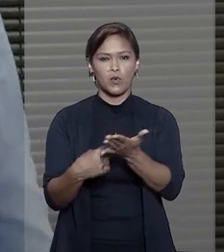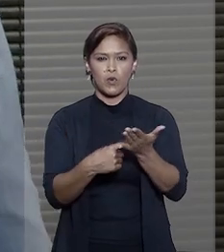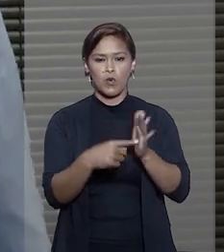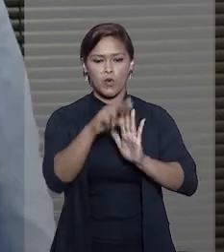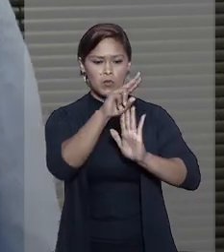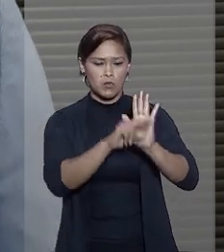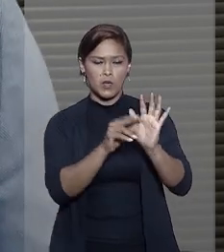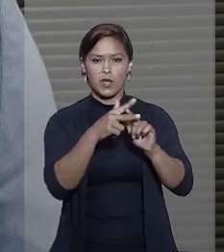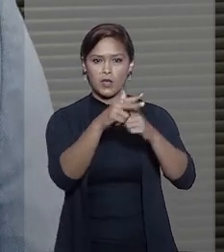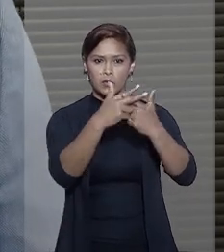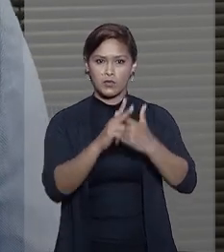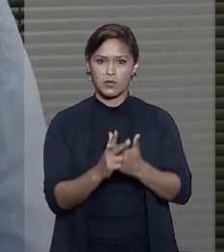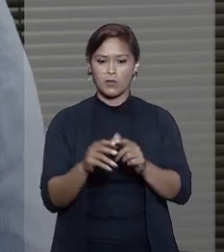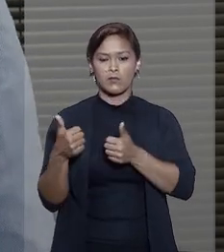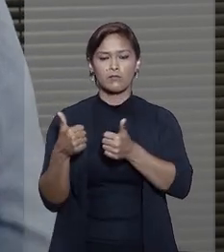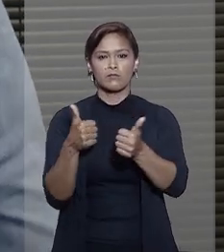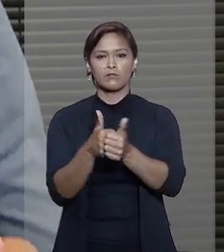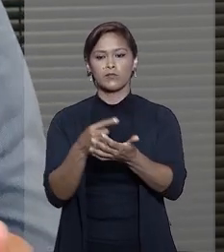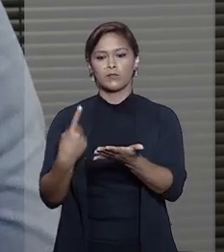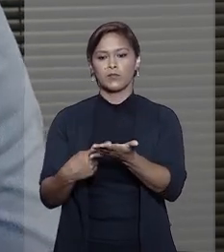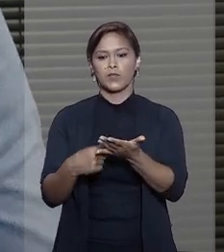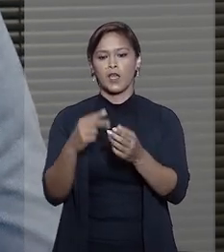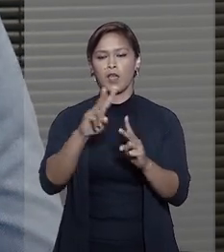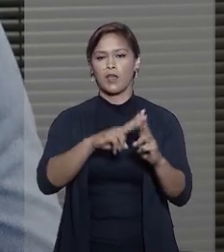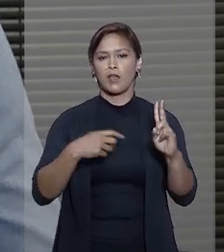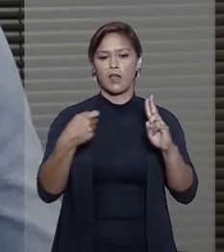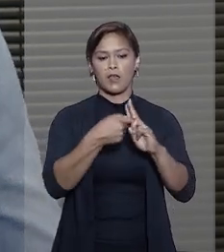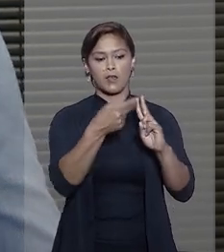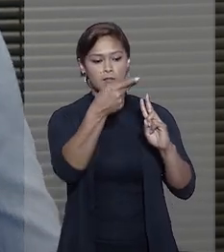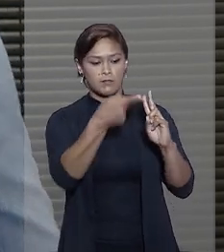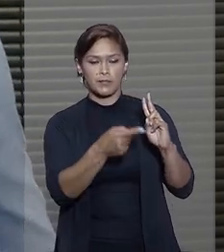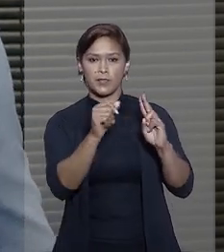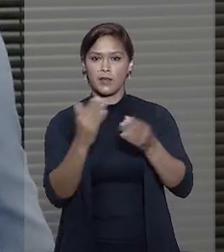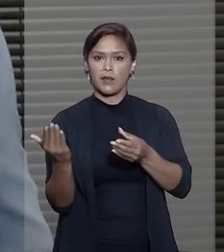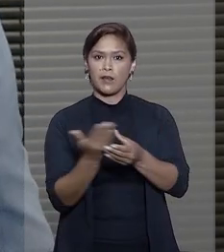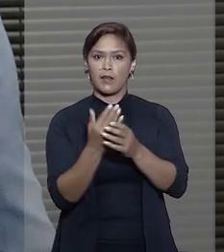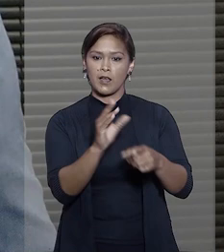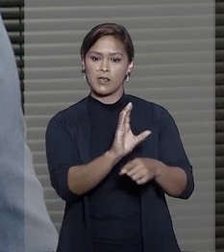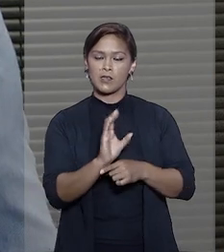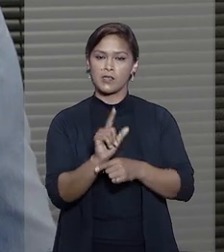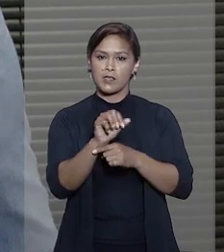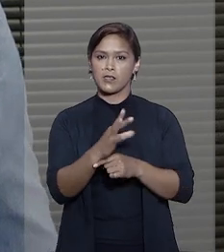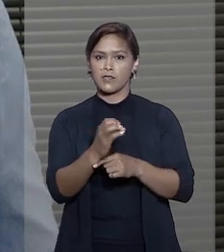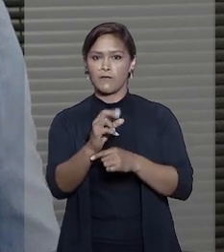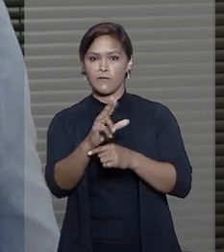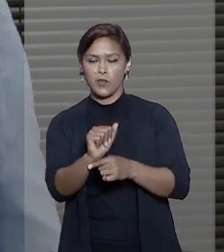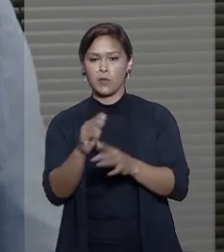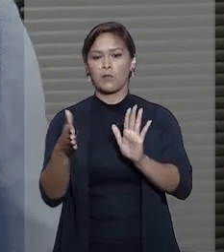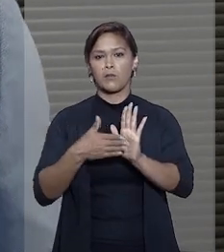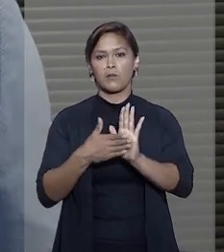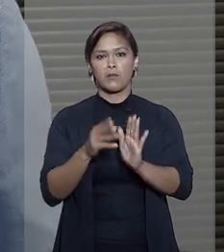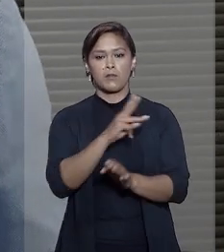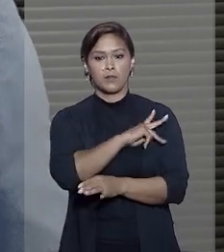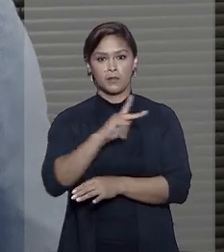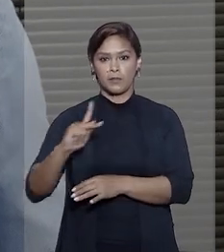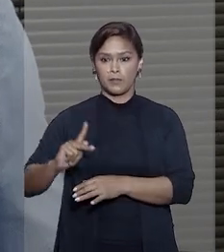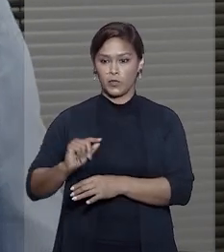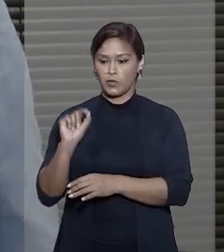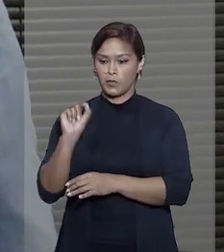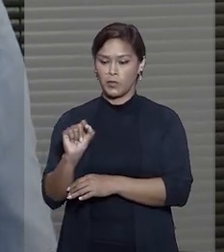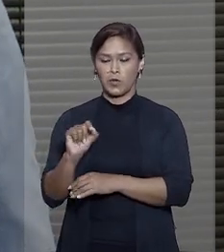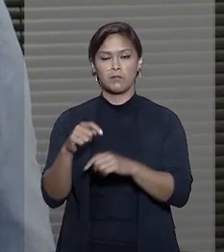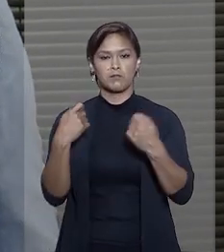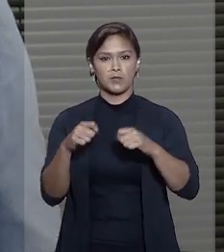o Termo de Ajustamento de Conduta, firmado entre as partes, na ação civil pública proposta pelo Ministério Público,